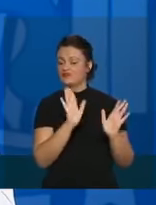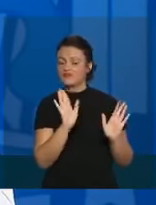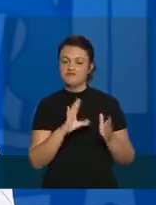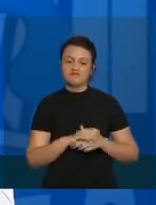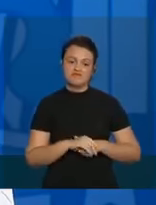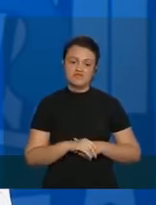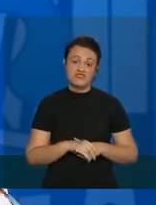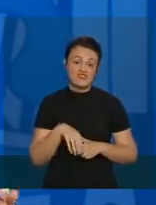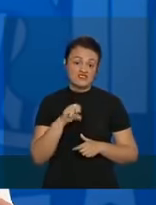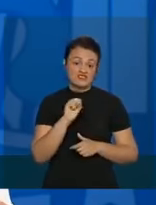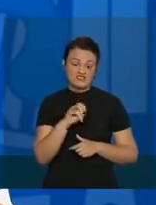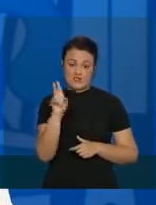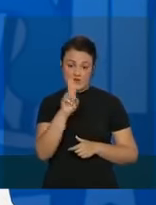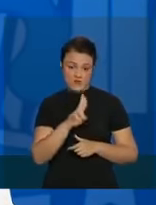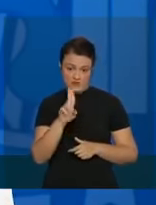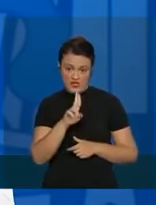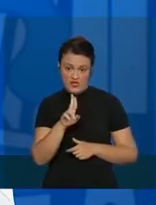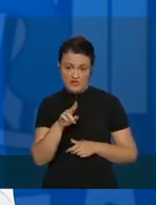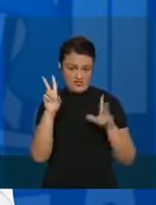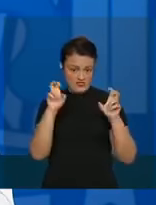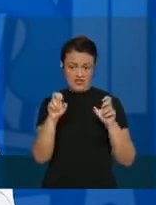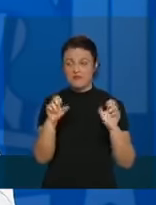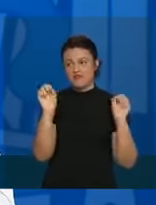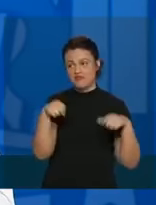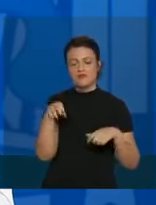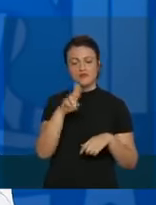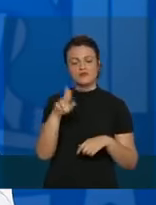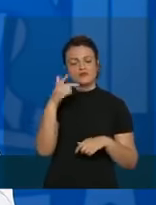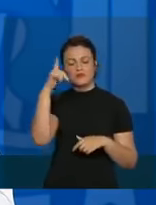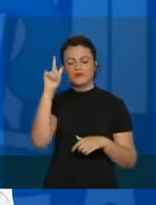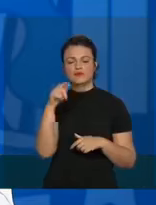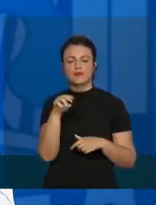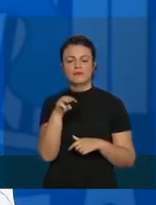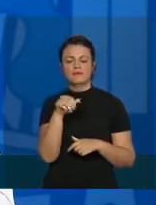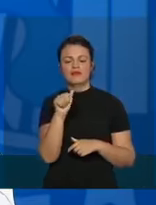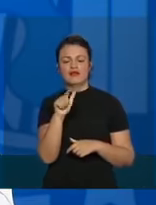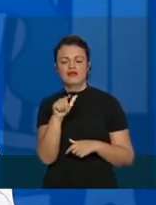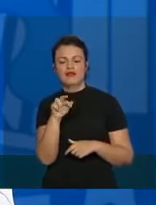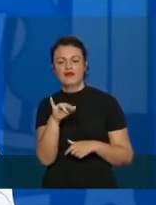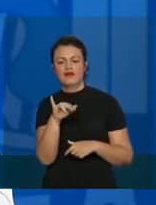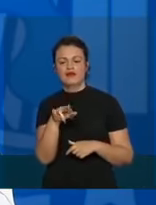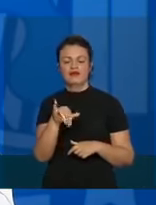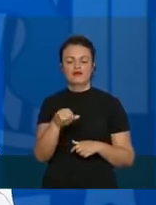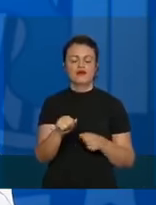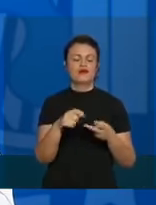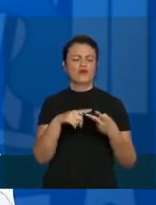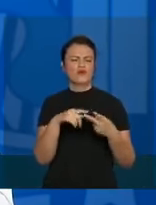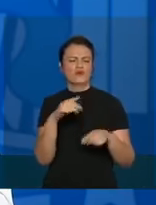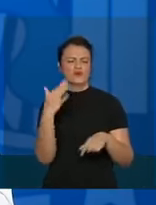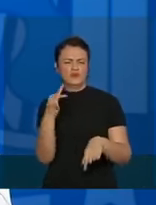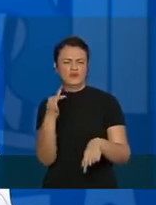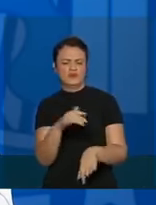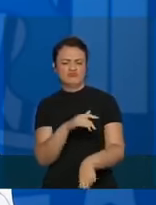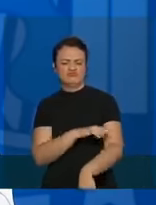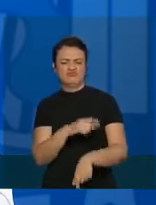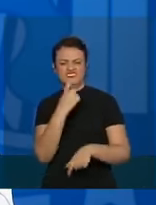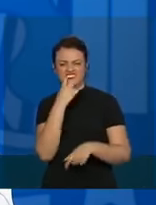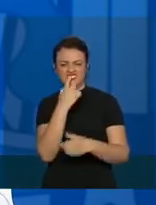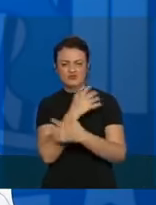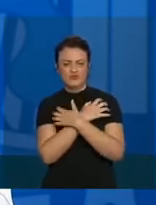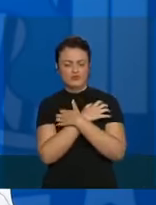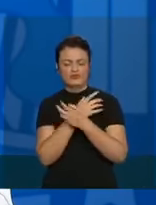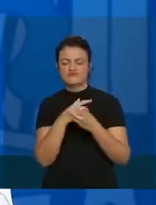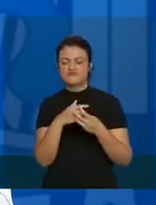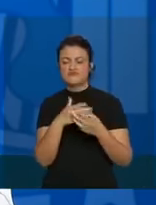Se não usarmos para esse assunto, vai ser usada para malária, que é ou para artrite hematóide, ou para lúpus, quer dizer, não vai se perder.